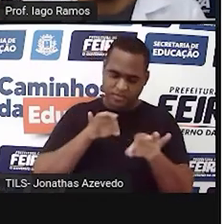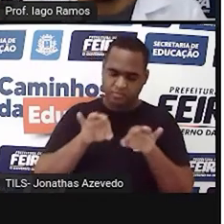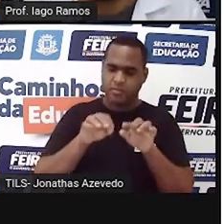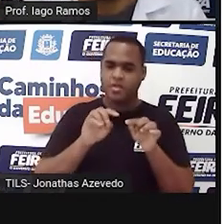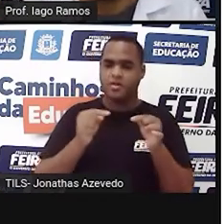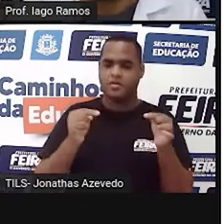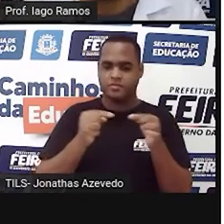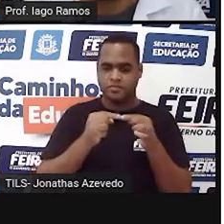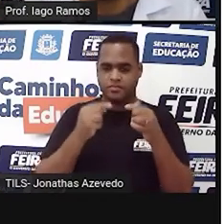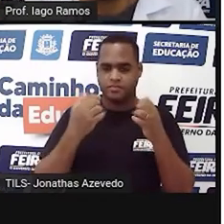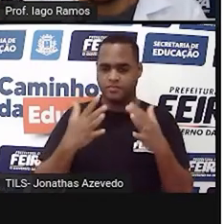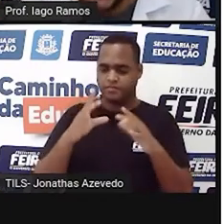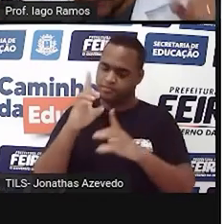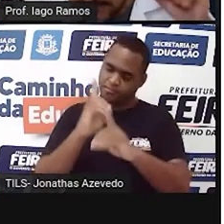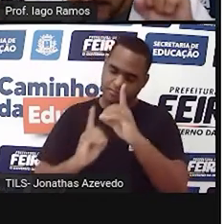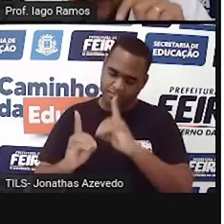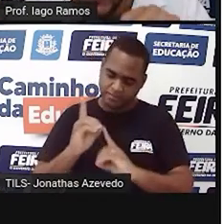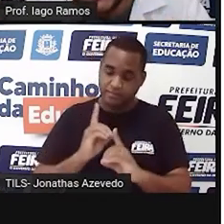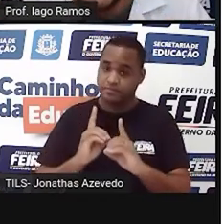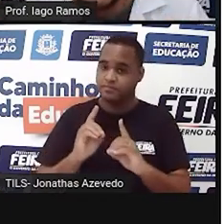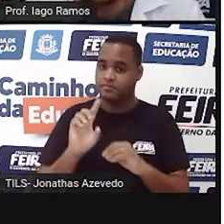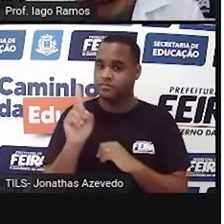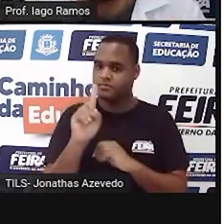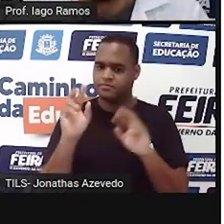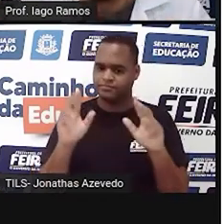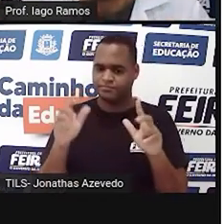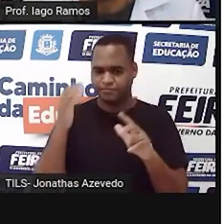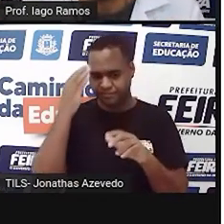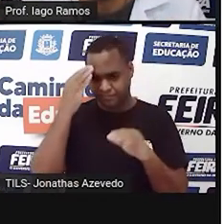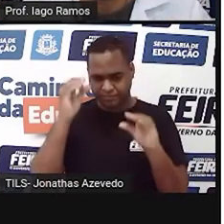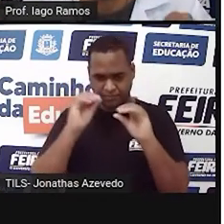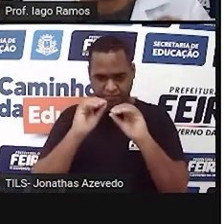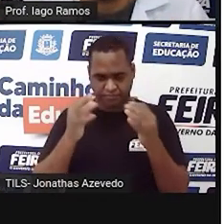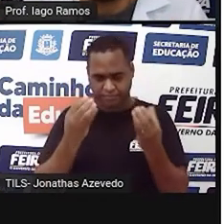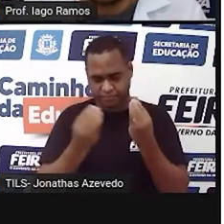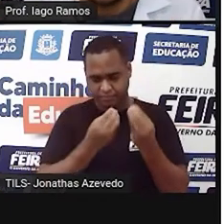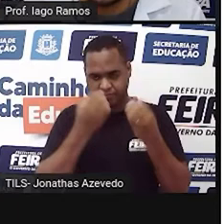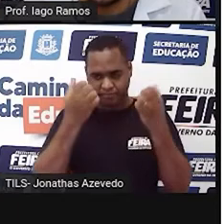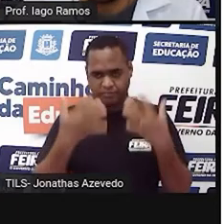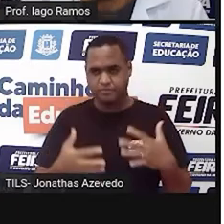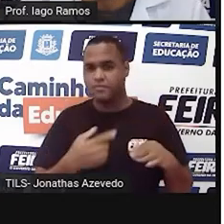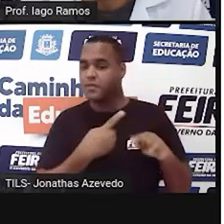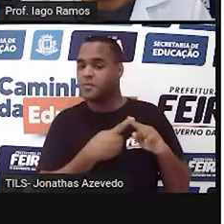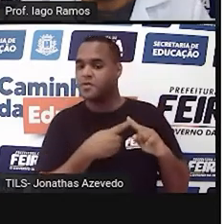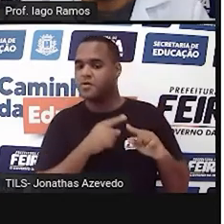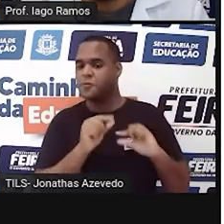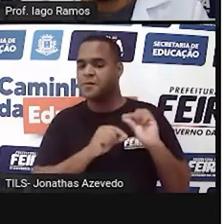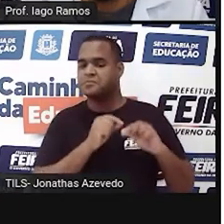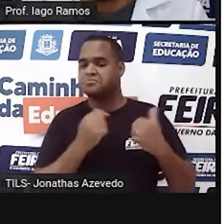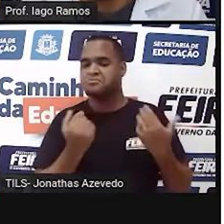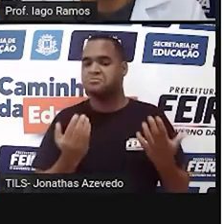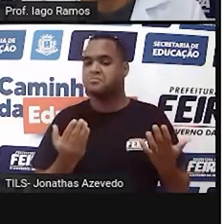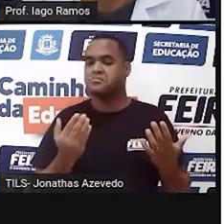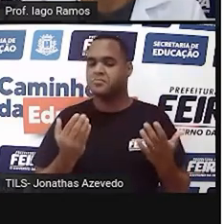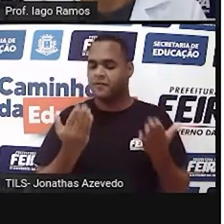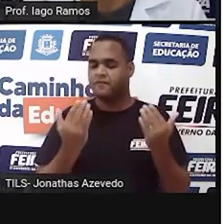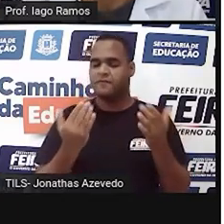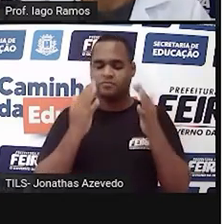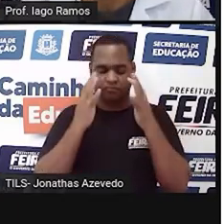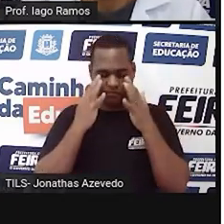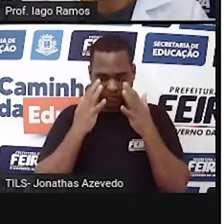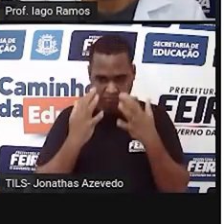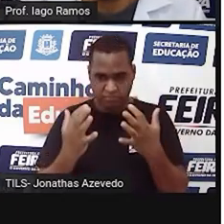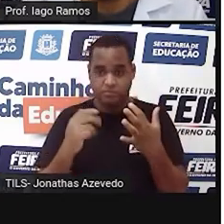de maneira decrescente. E nós vamos entender por quê. Vamos, com muita atenção,